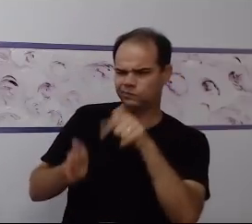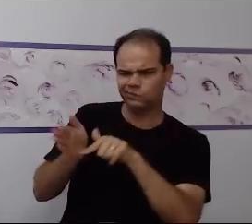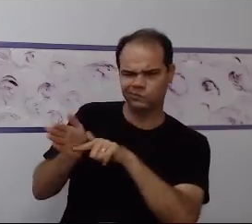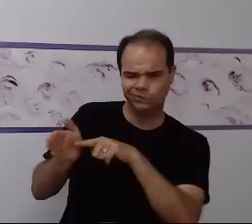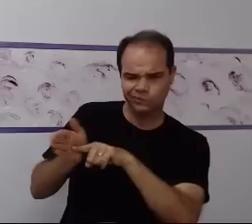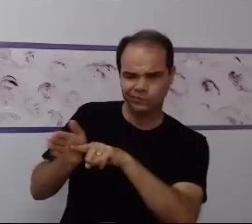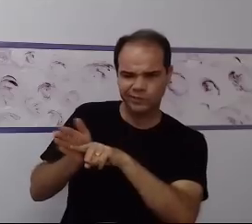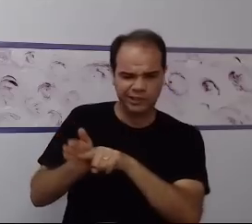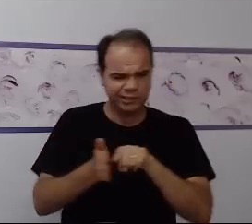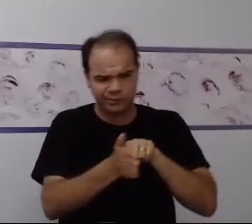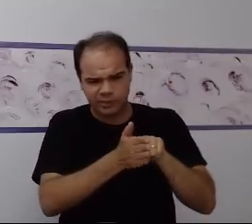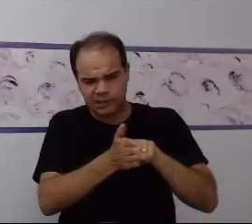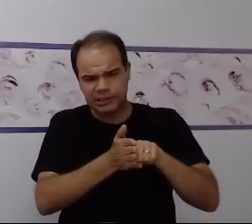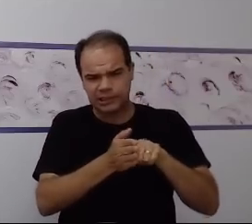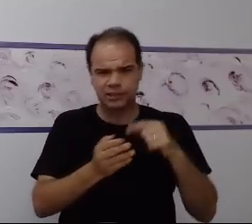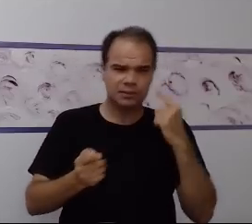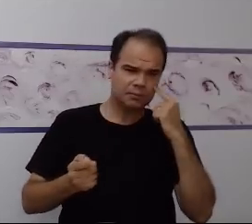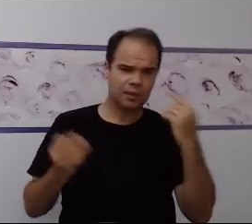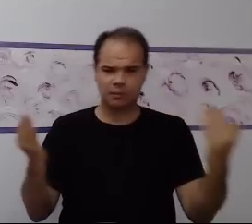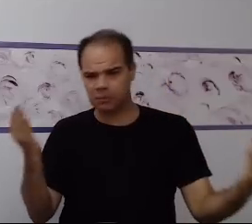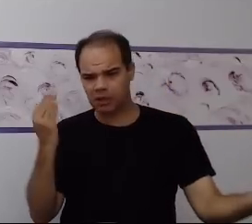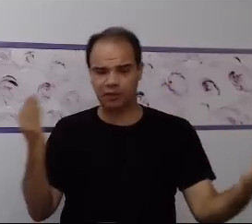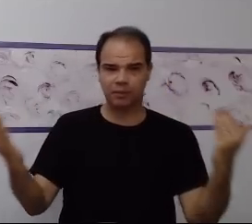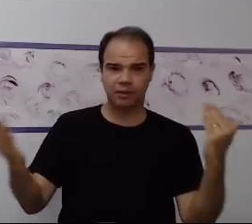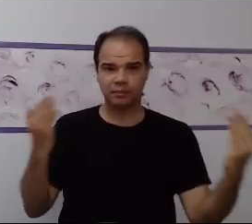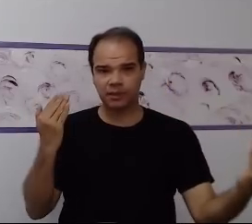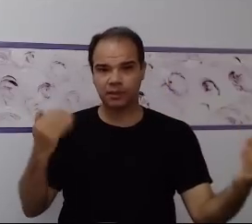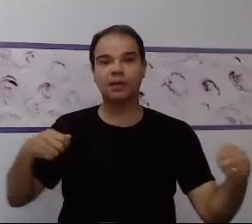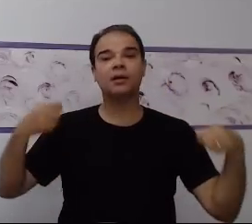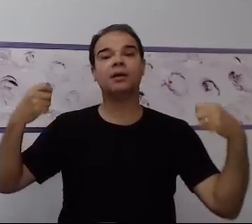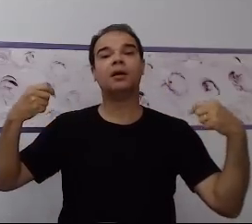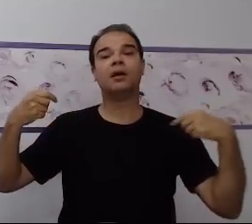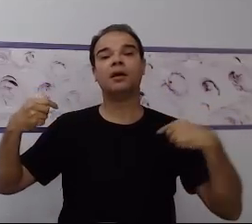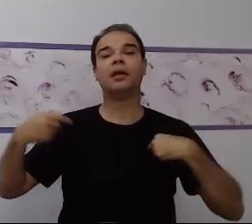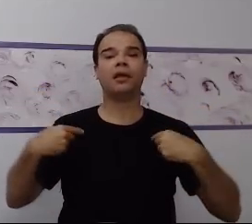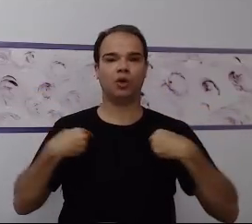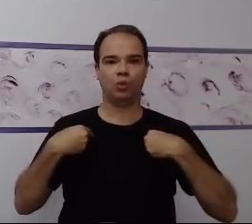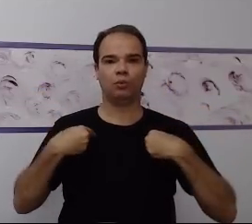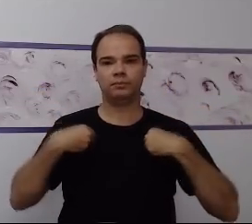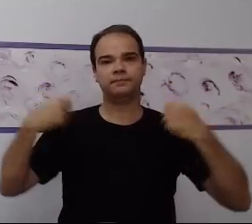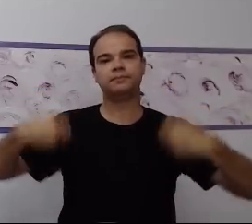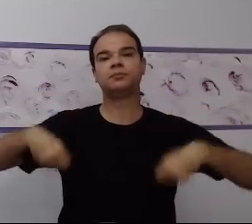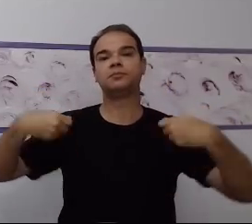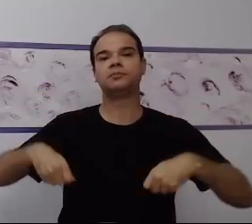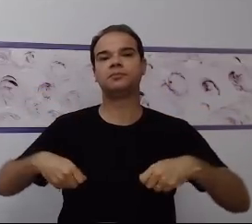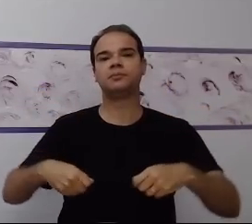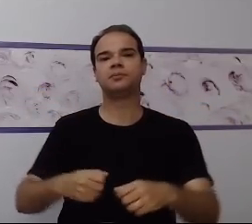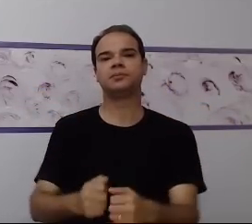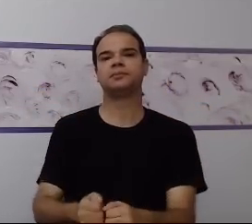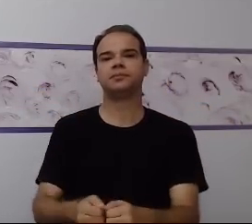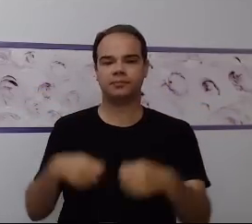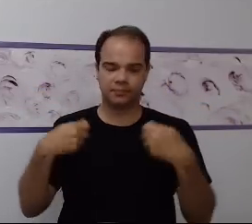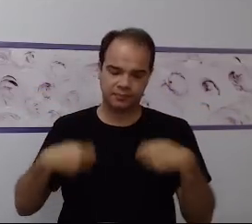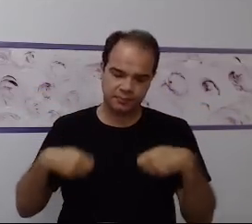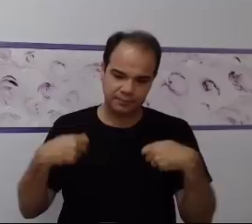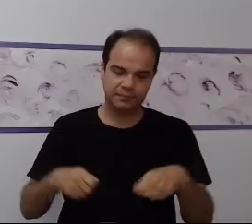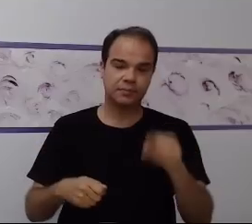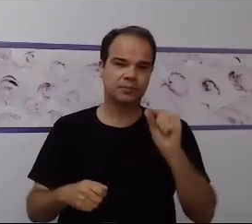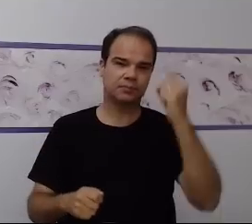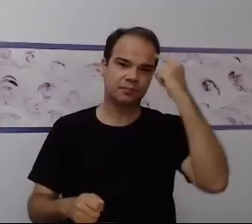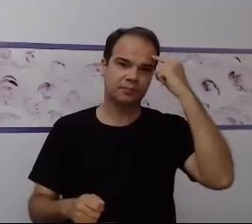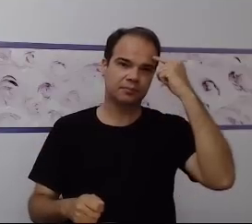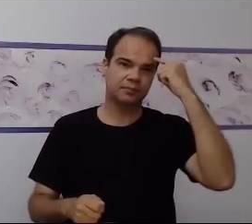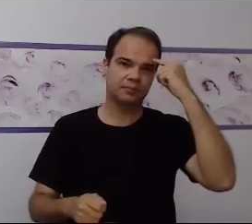nessas habilidades dessa criança, a gente precisa pensar também e alguns precursores. gente está falando aqui